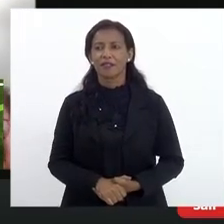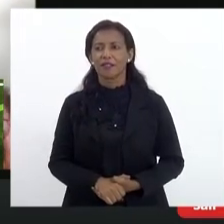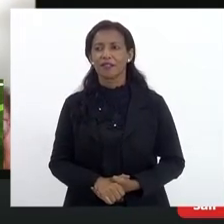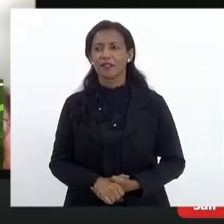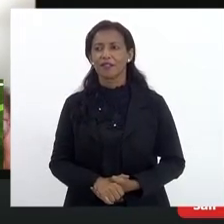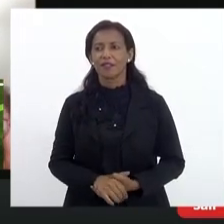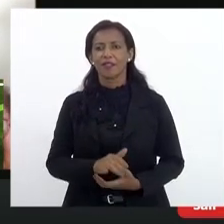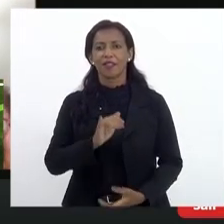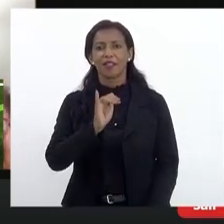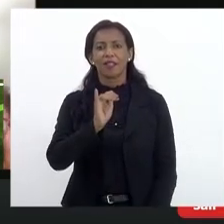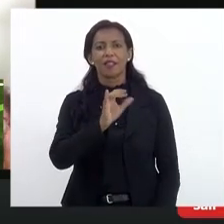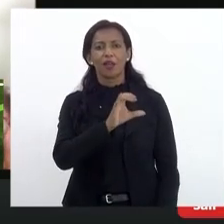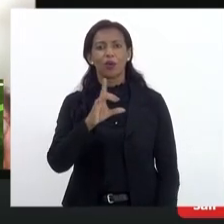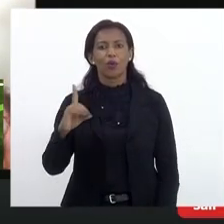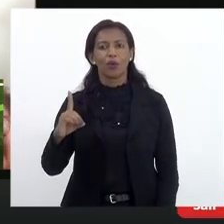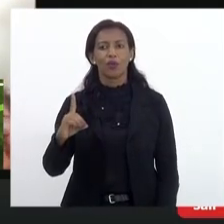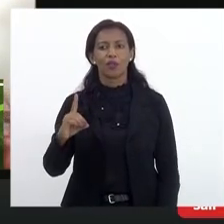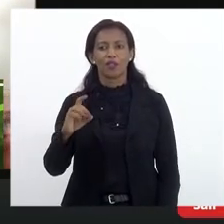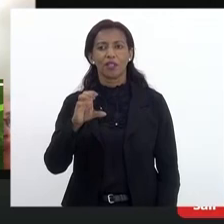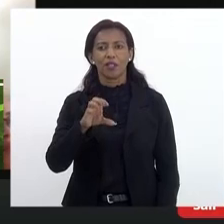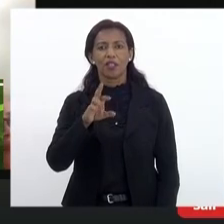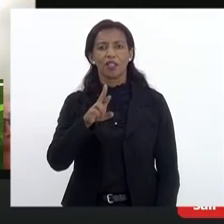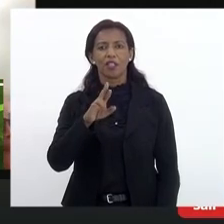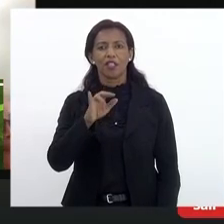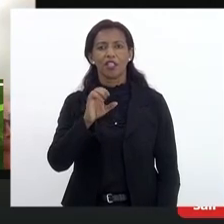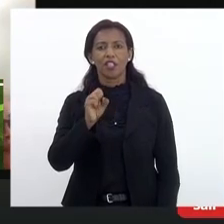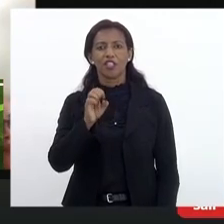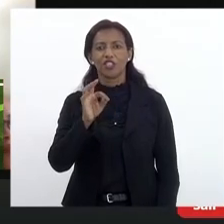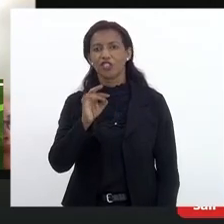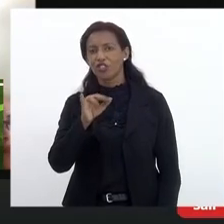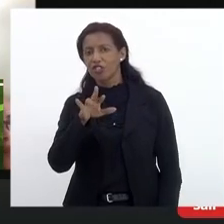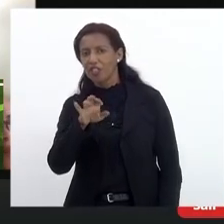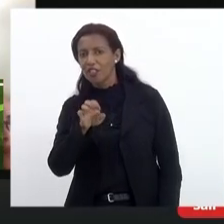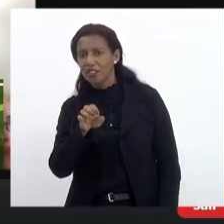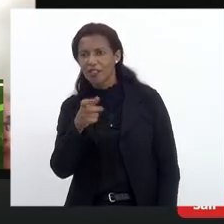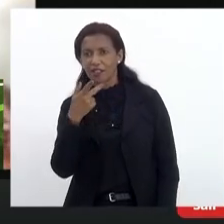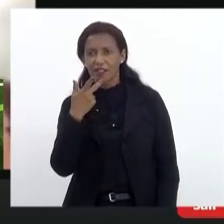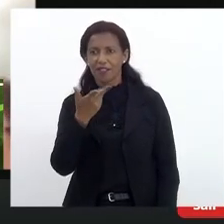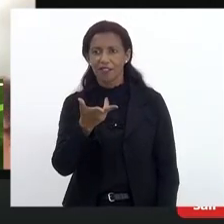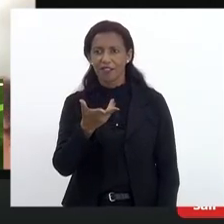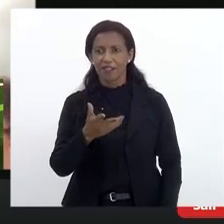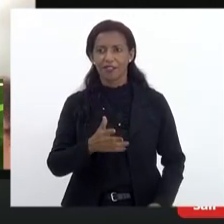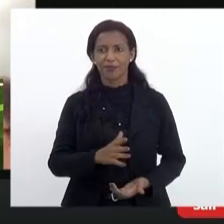atualmente da coordenação, a Cristiane, Cristiane, quer fazer uso da palavra?